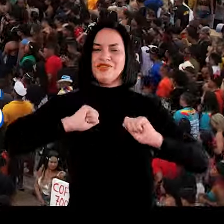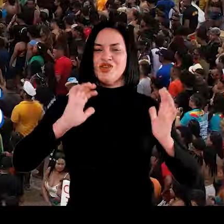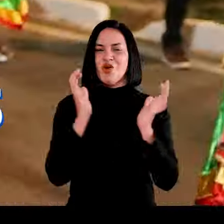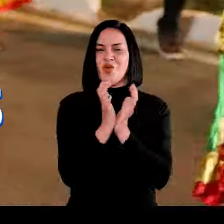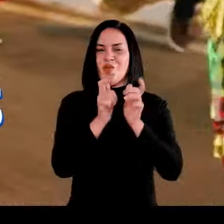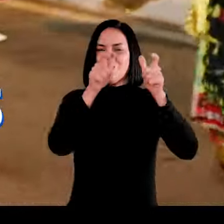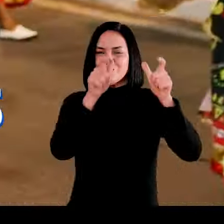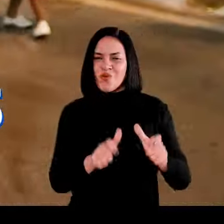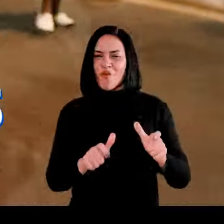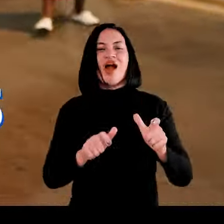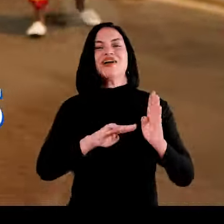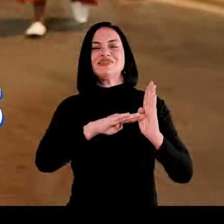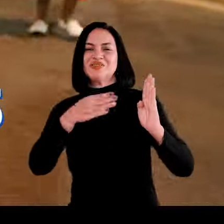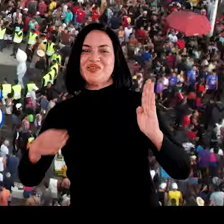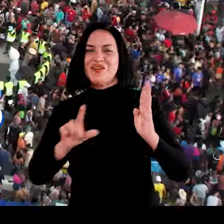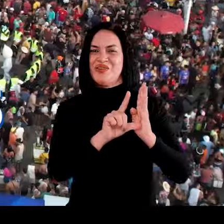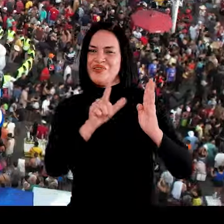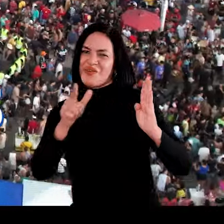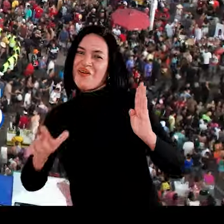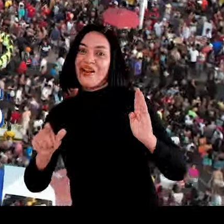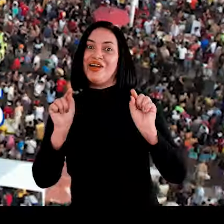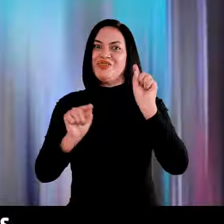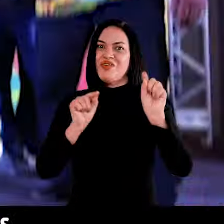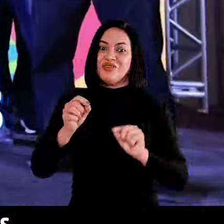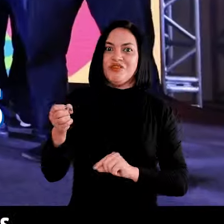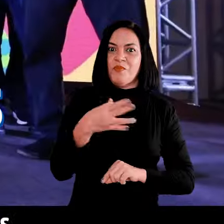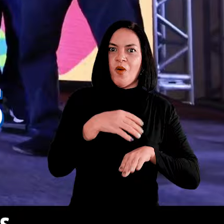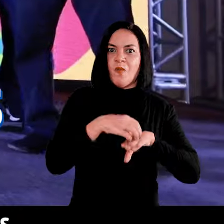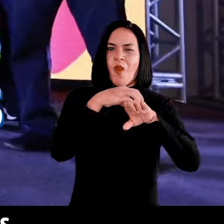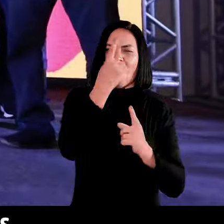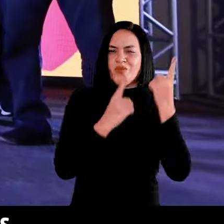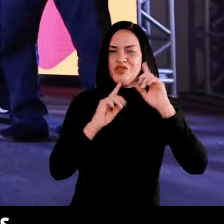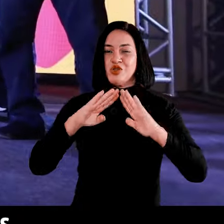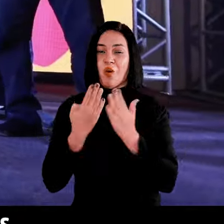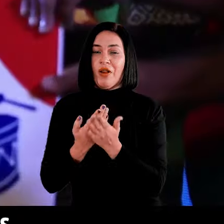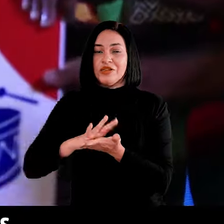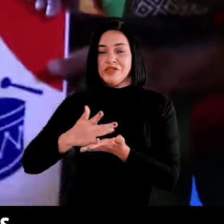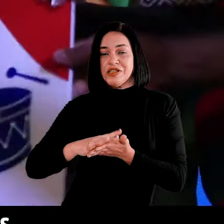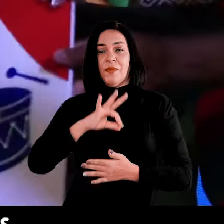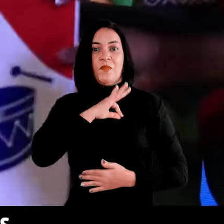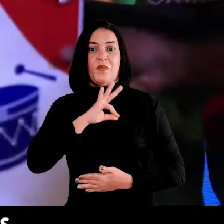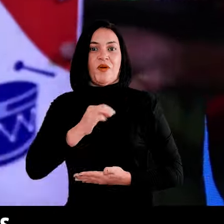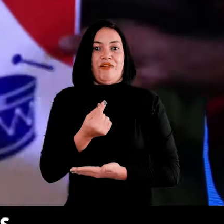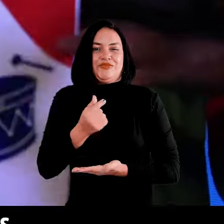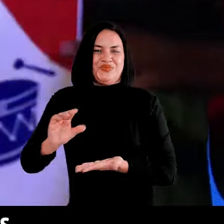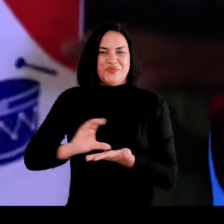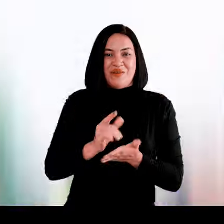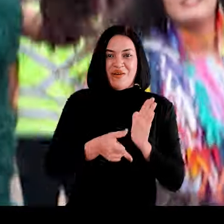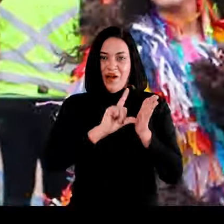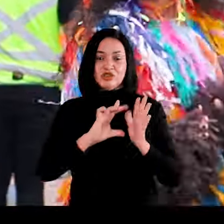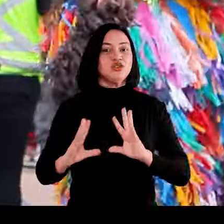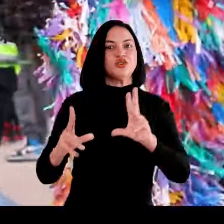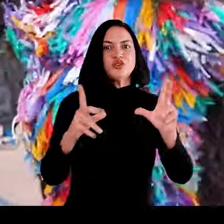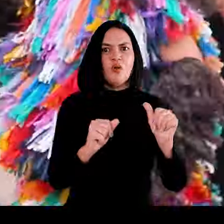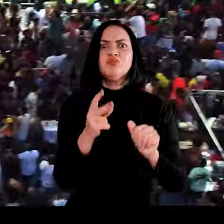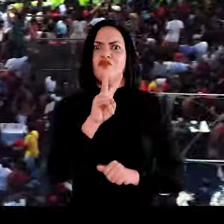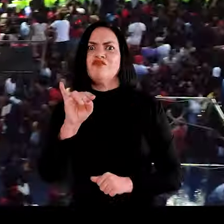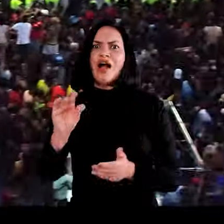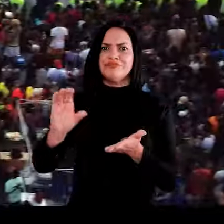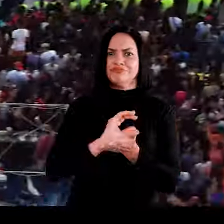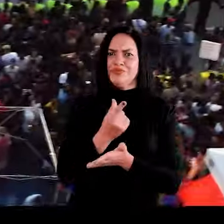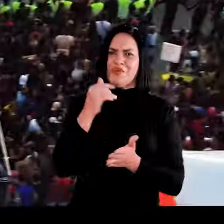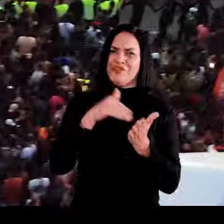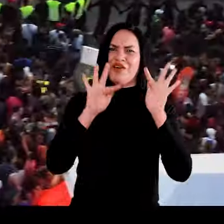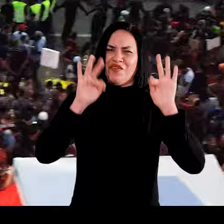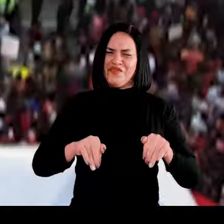grupos locais nos circuitos Veira Mar e Litorânea. Blocos e escolas de samba receberam cachês antecipados. Todo mundo vai receber